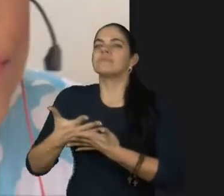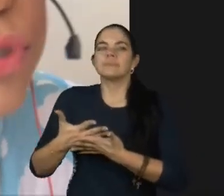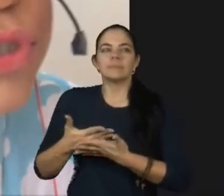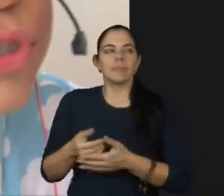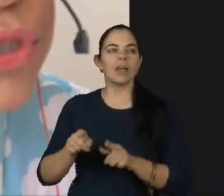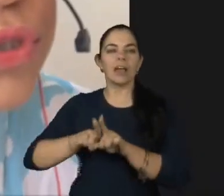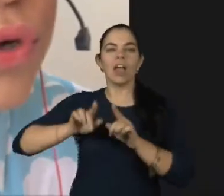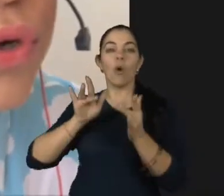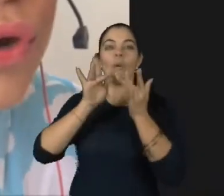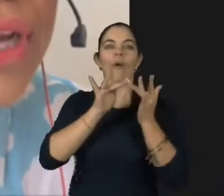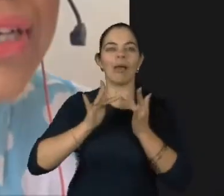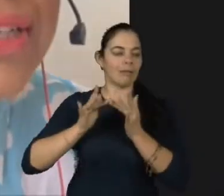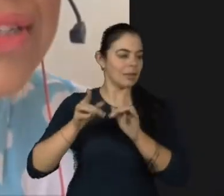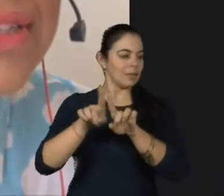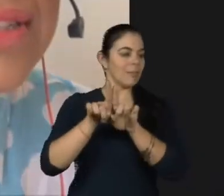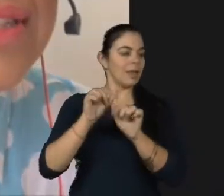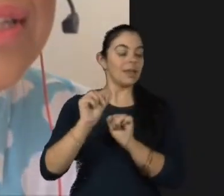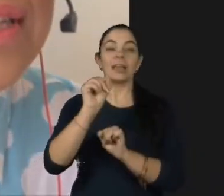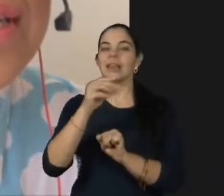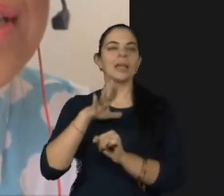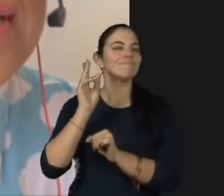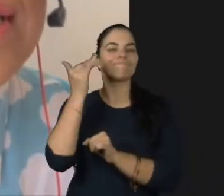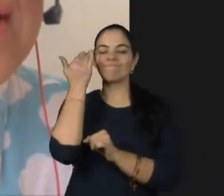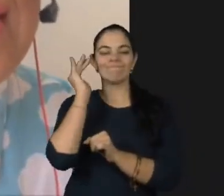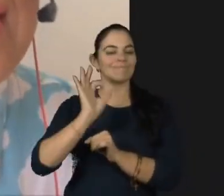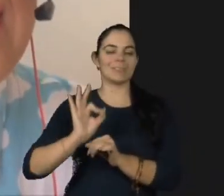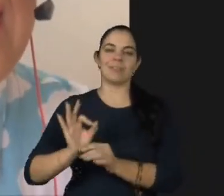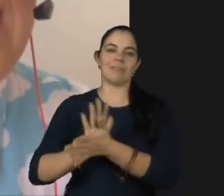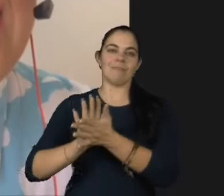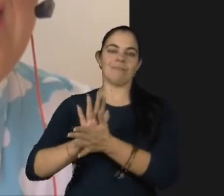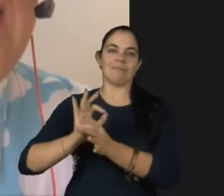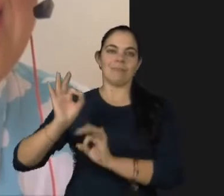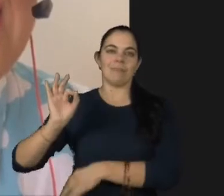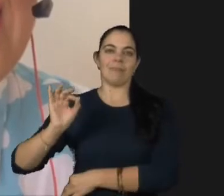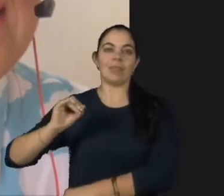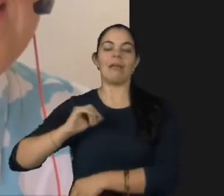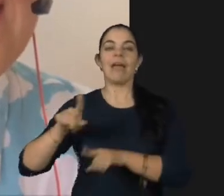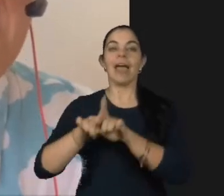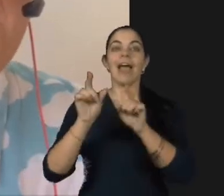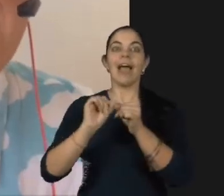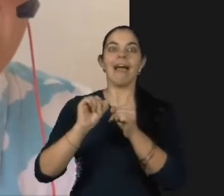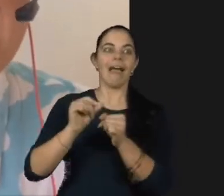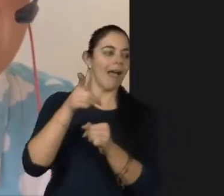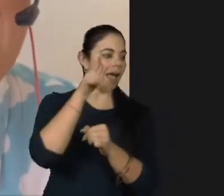nos constrói em si. E nem sempre a internet, na